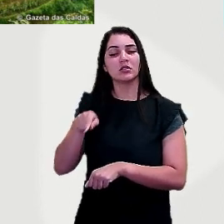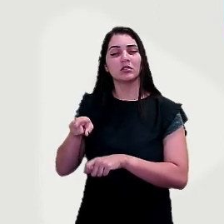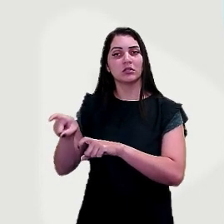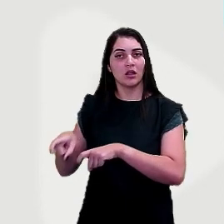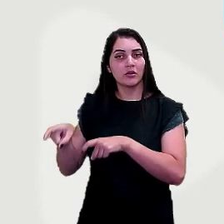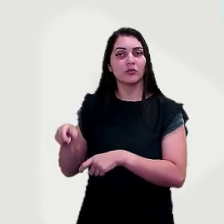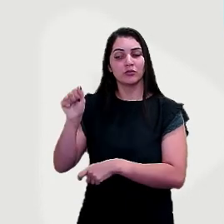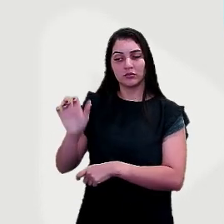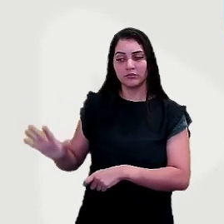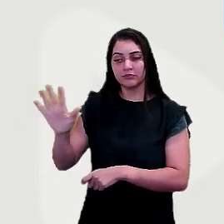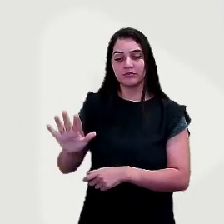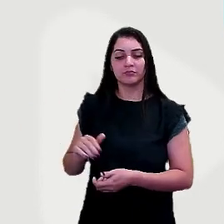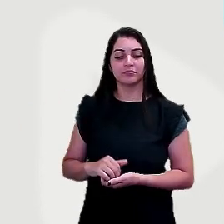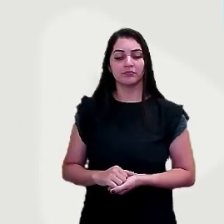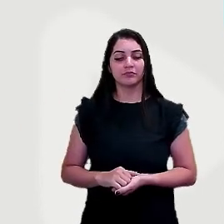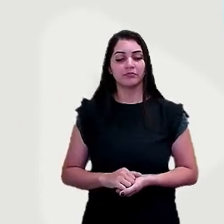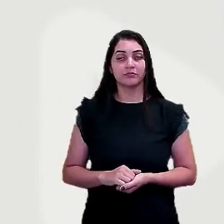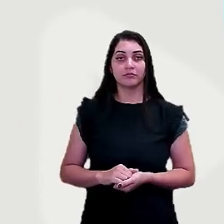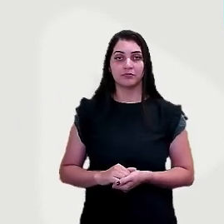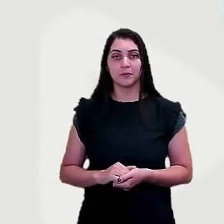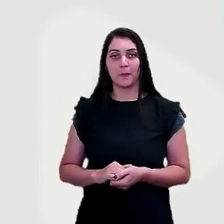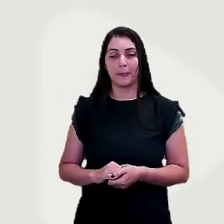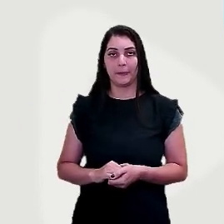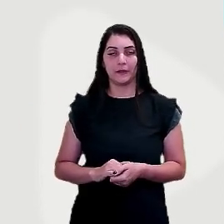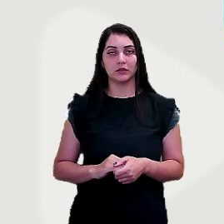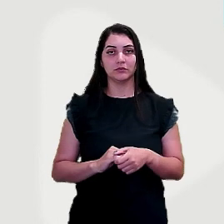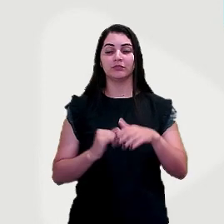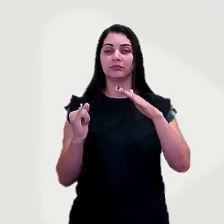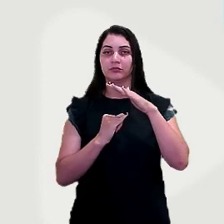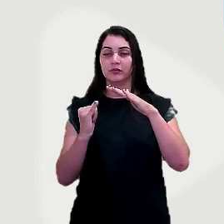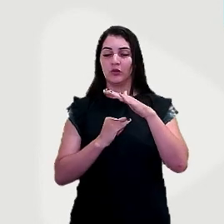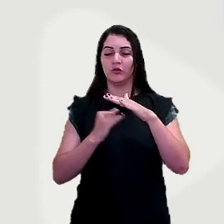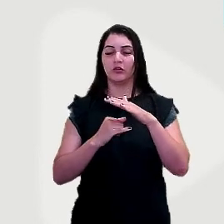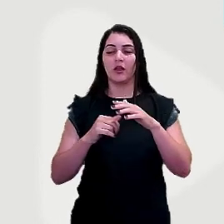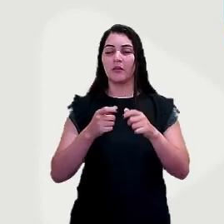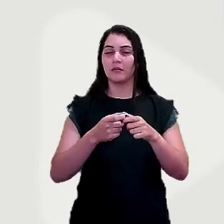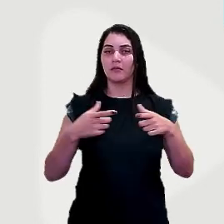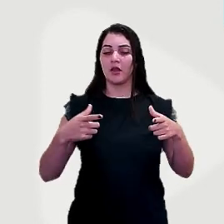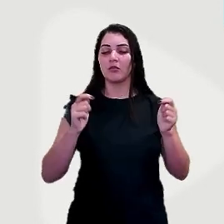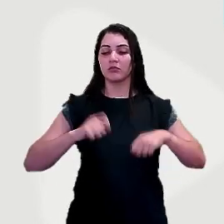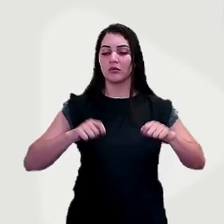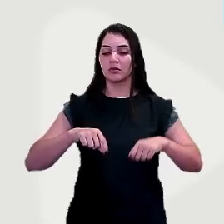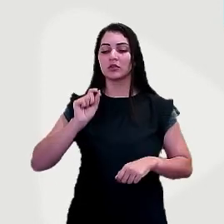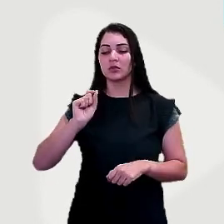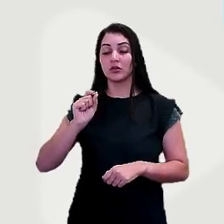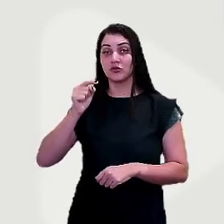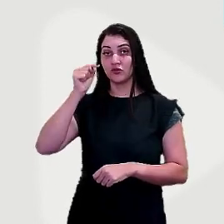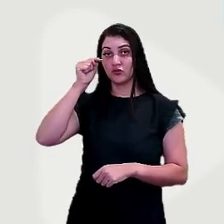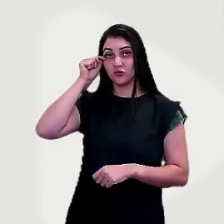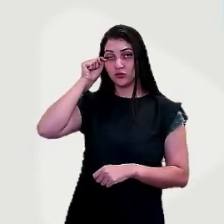asiática. A indústria, as maiores potências industriais da Ásia são China,